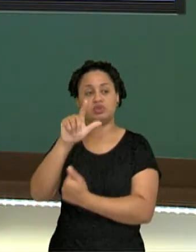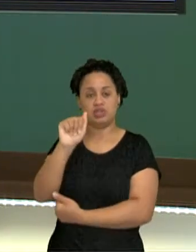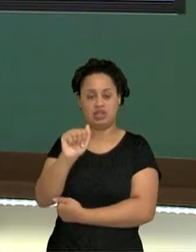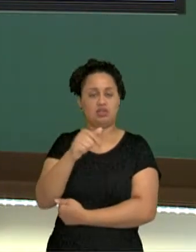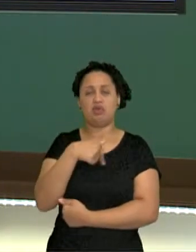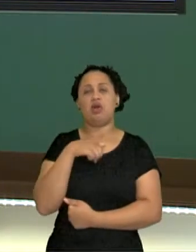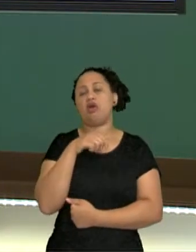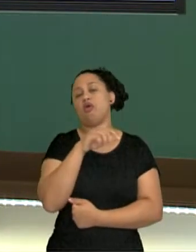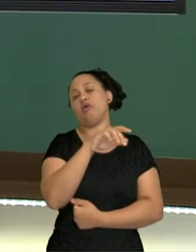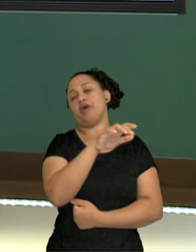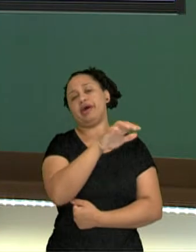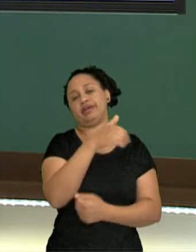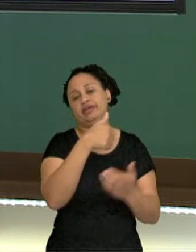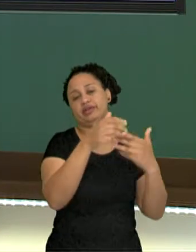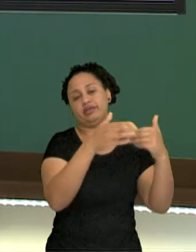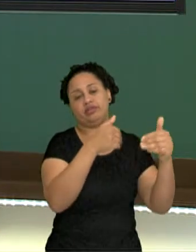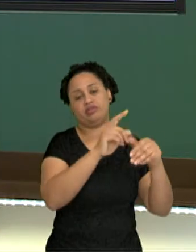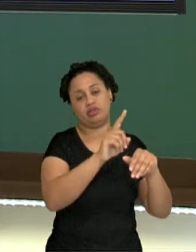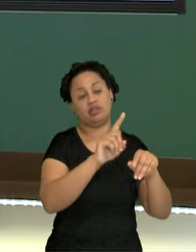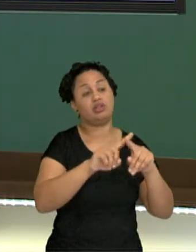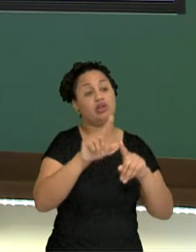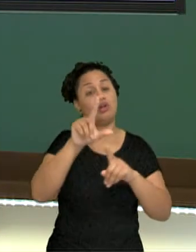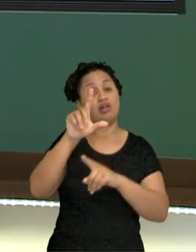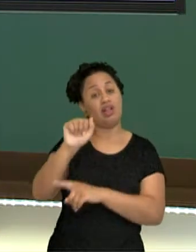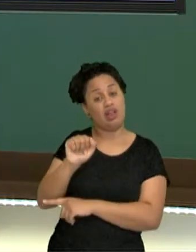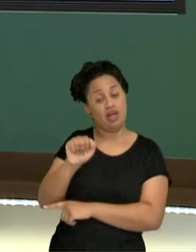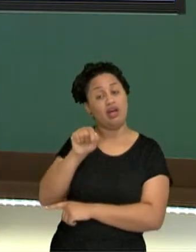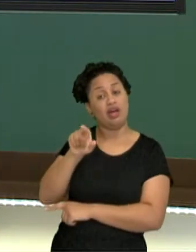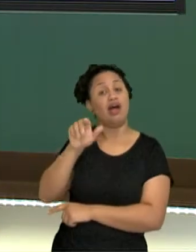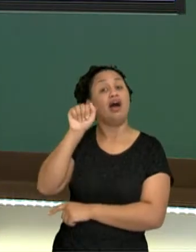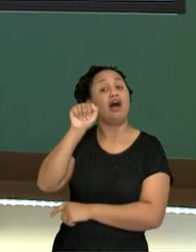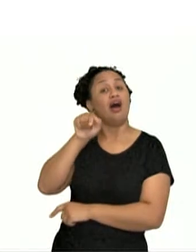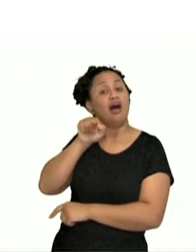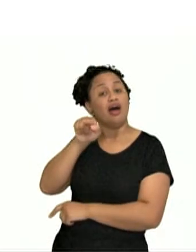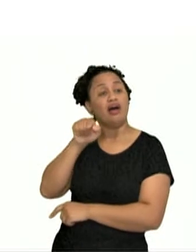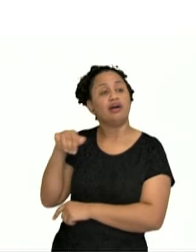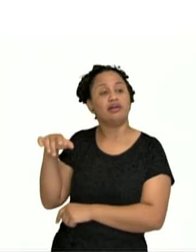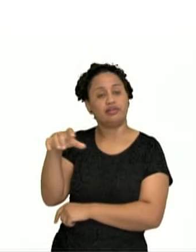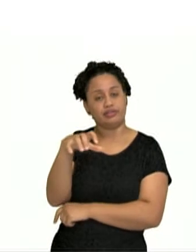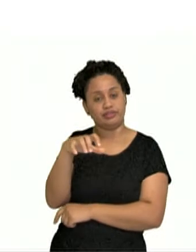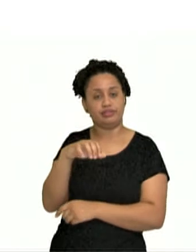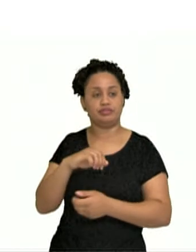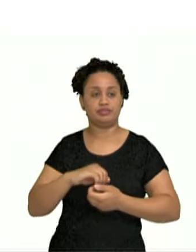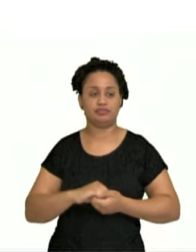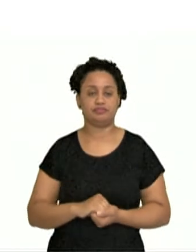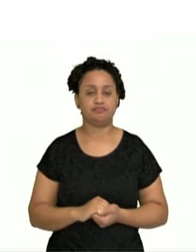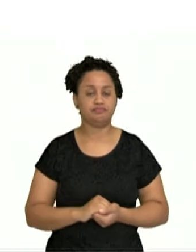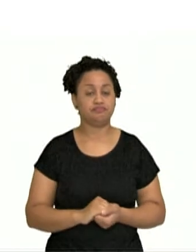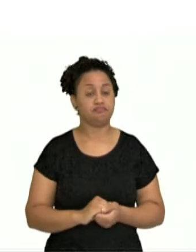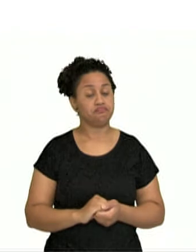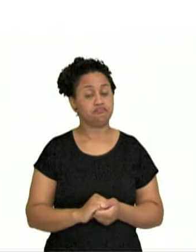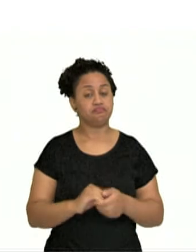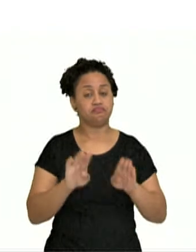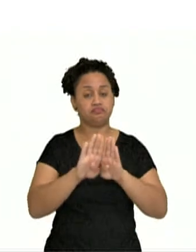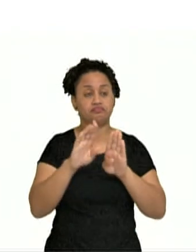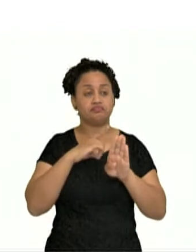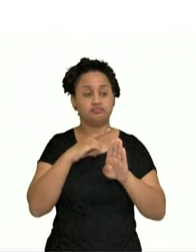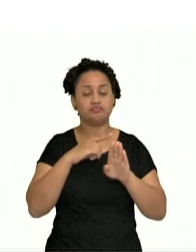mais UNA aranha qualquer. Esse LA aranha é A aranha. E aqui nós temos,